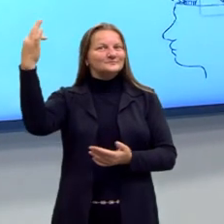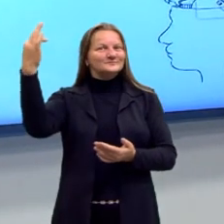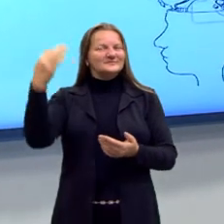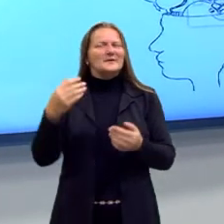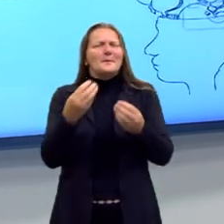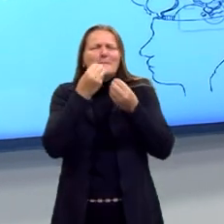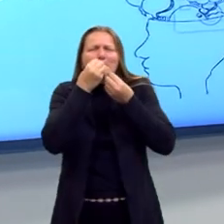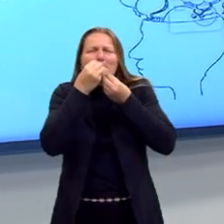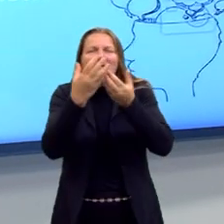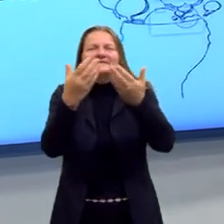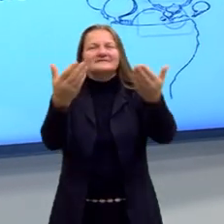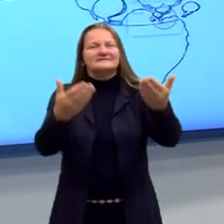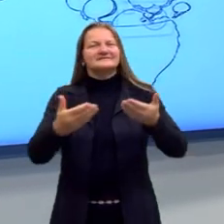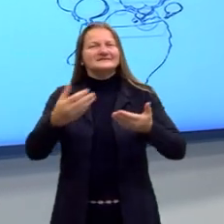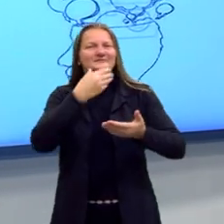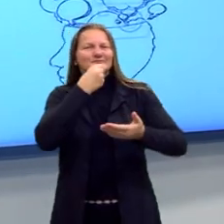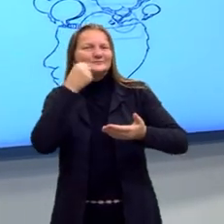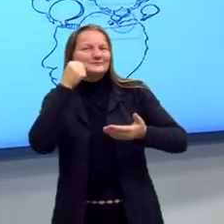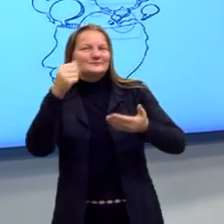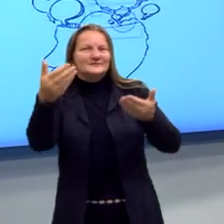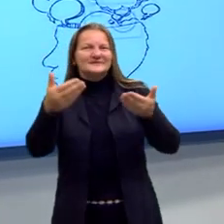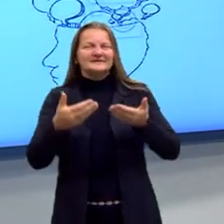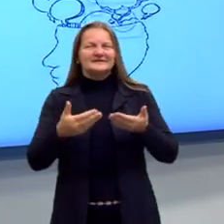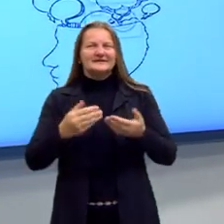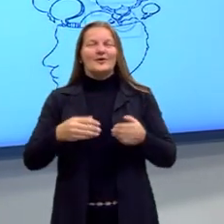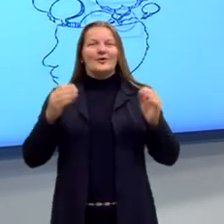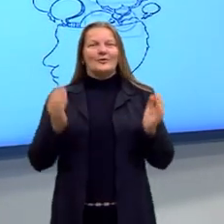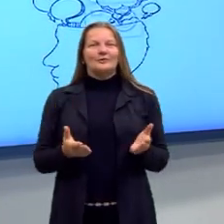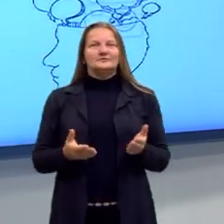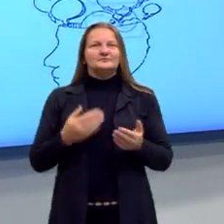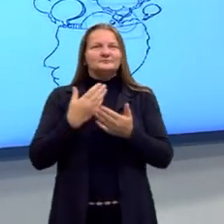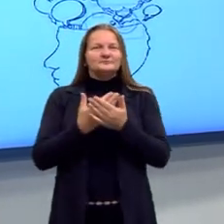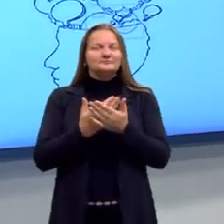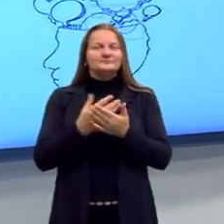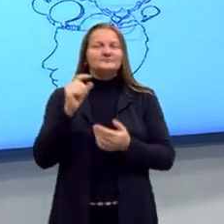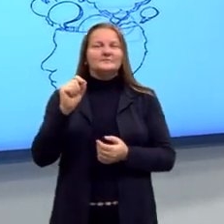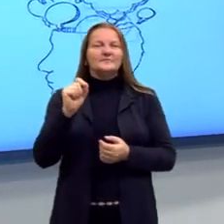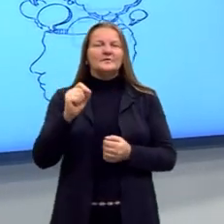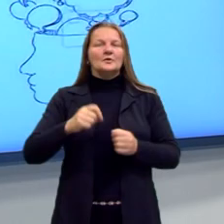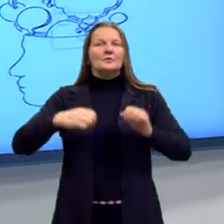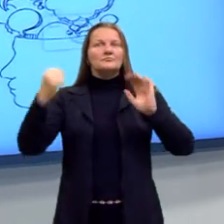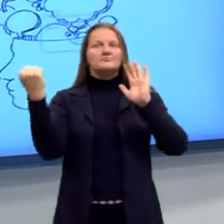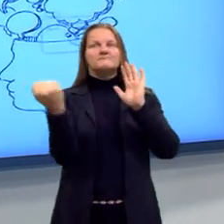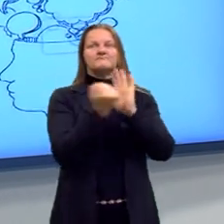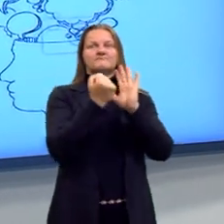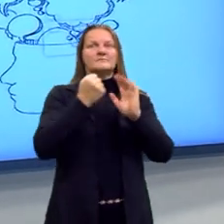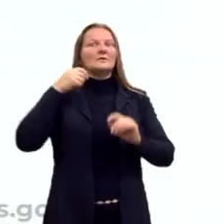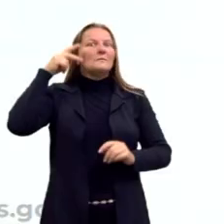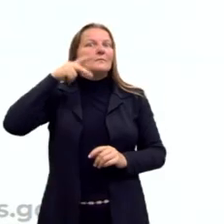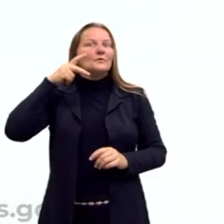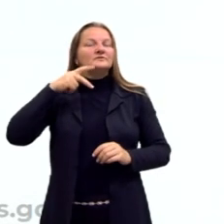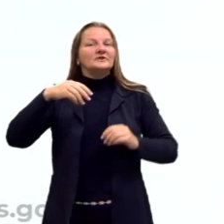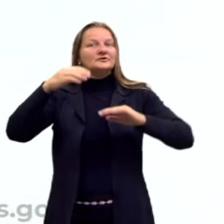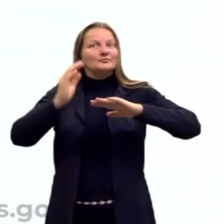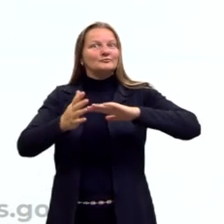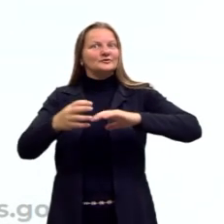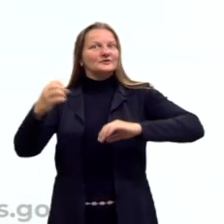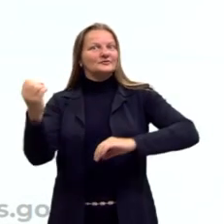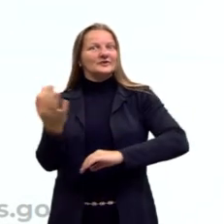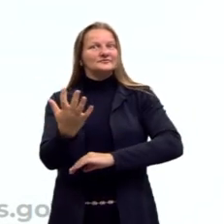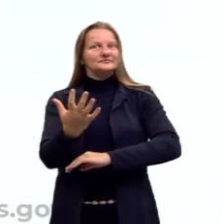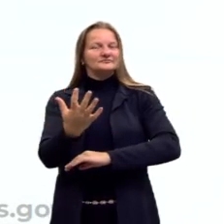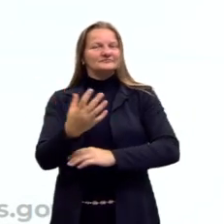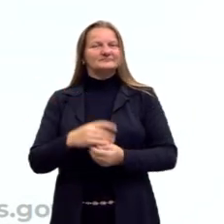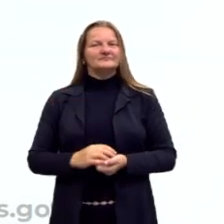Sejam todos bem-vindos, todas bem-vindas. Hoje iremos estudar impactos da política na modernidade.